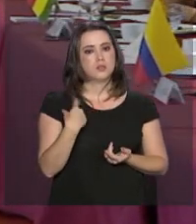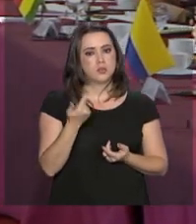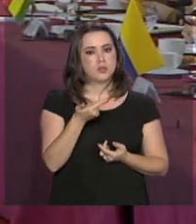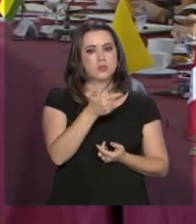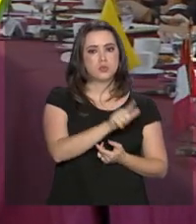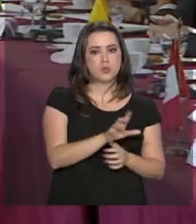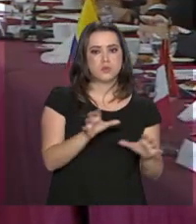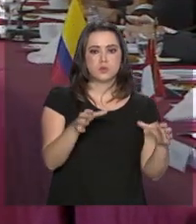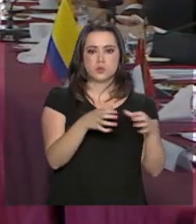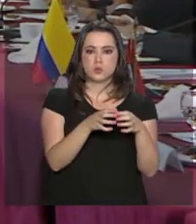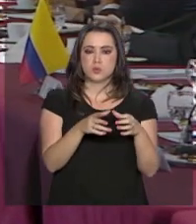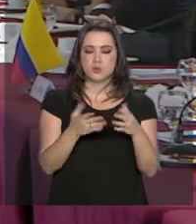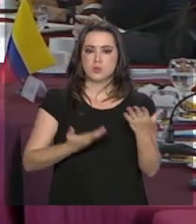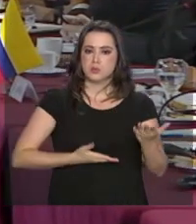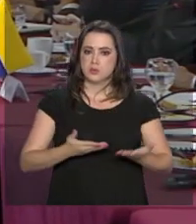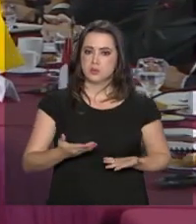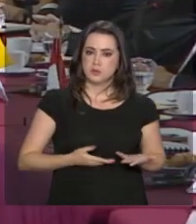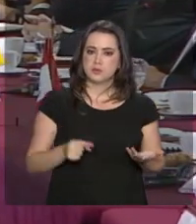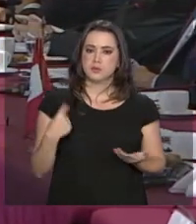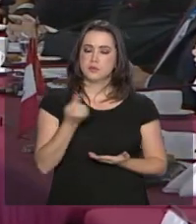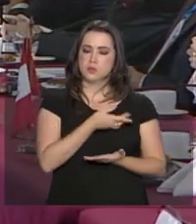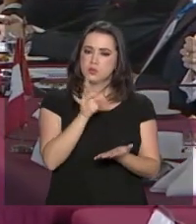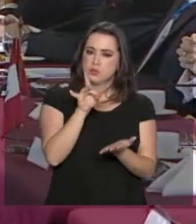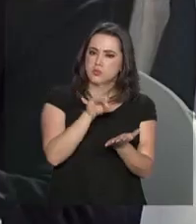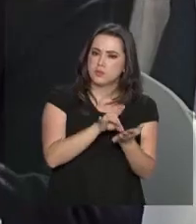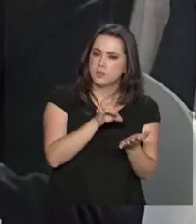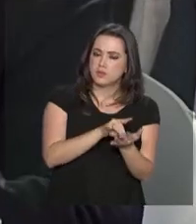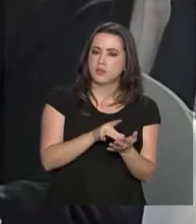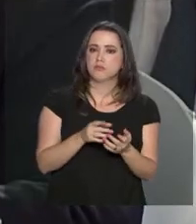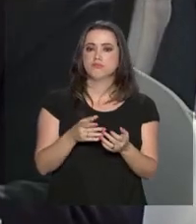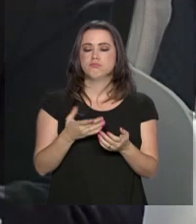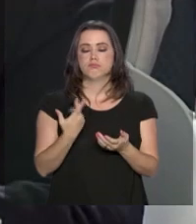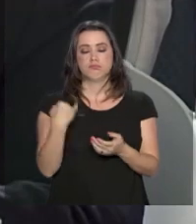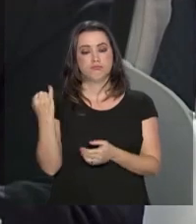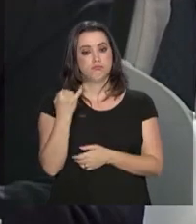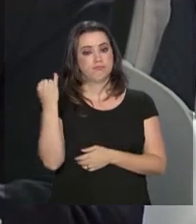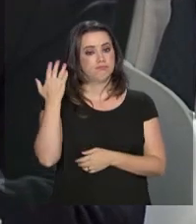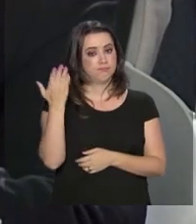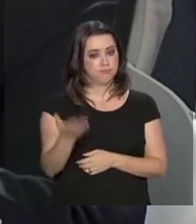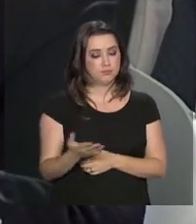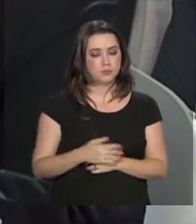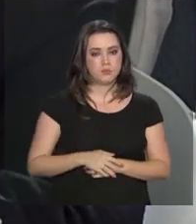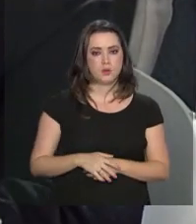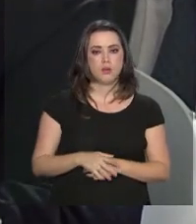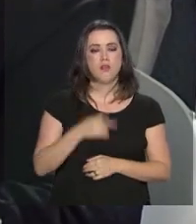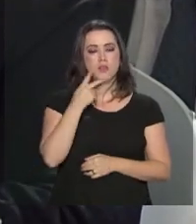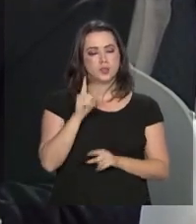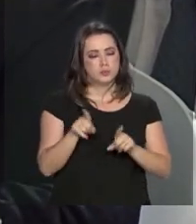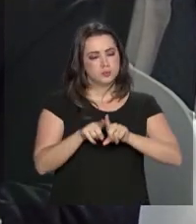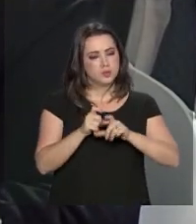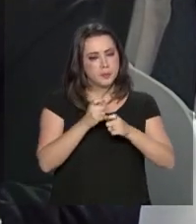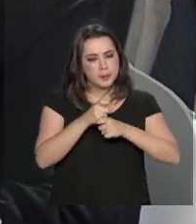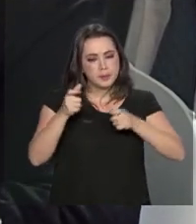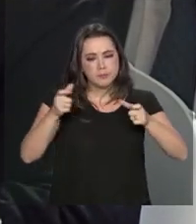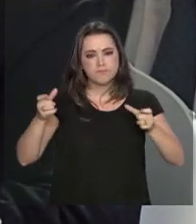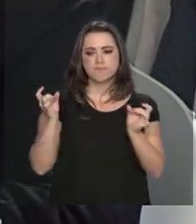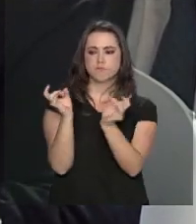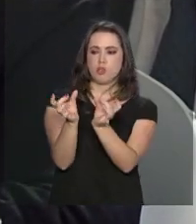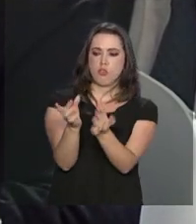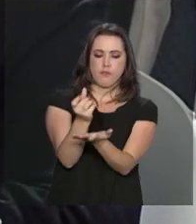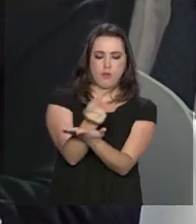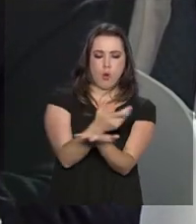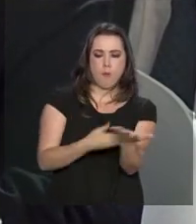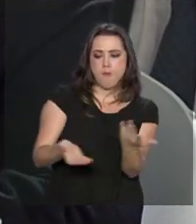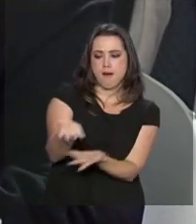bloco a serviço de nossos reais valores. O presidente Michel Temer também destacou a ampliação de negociações e